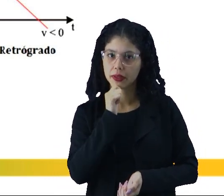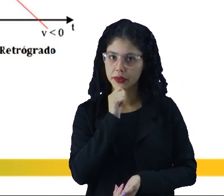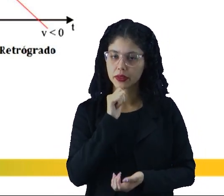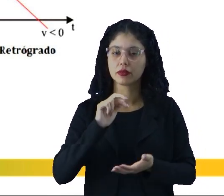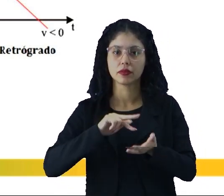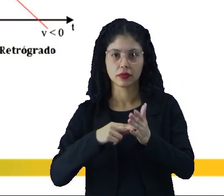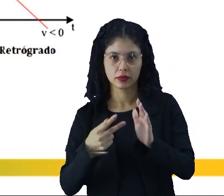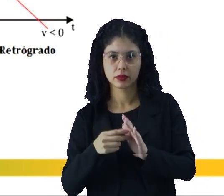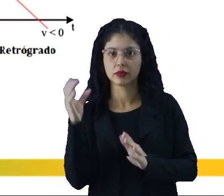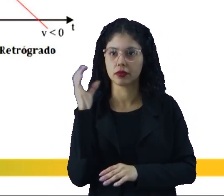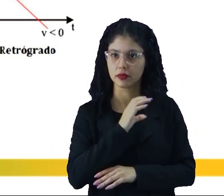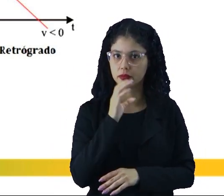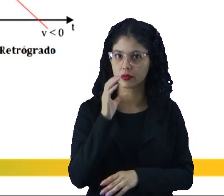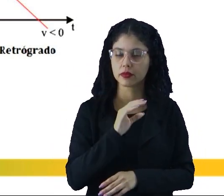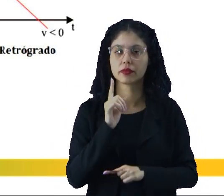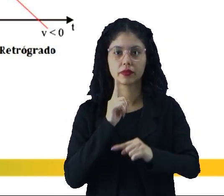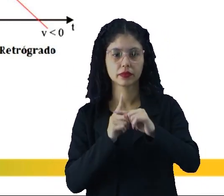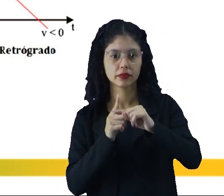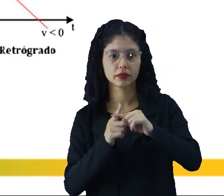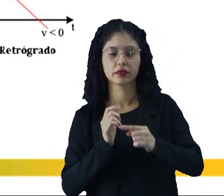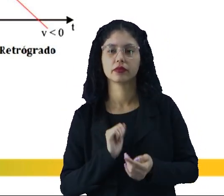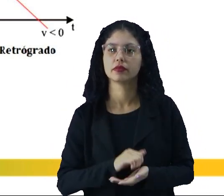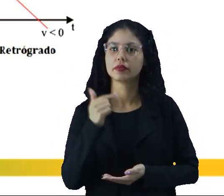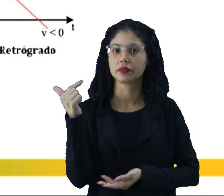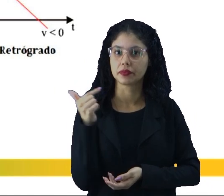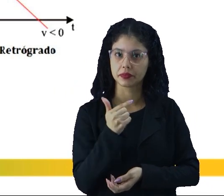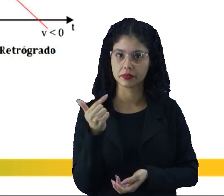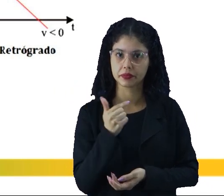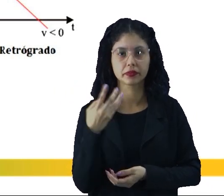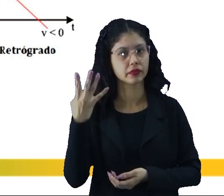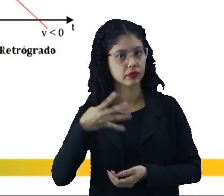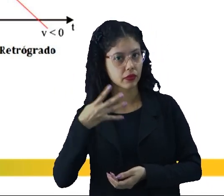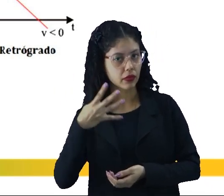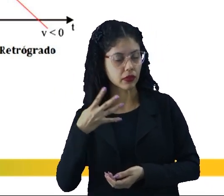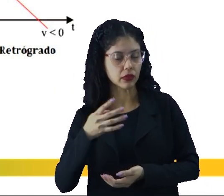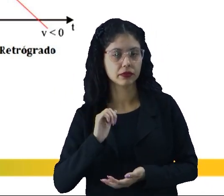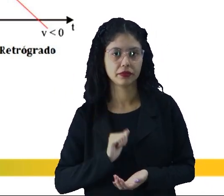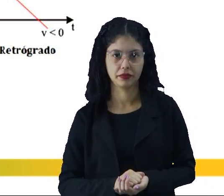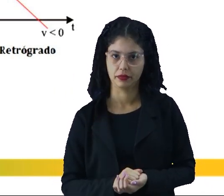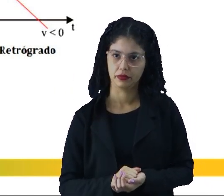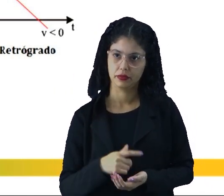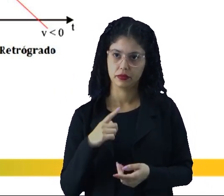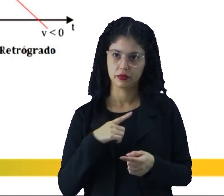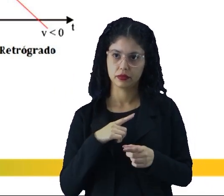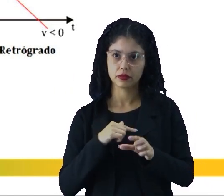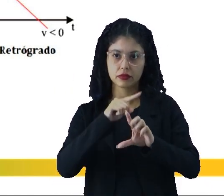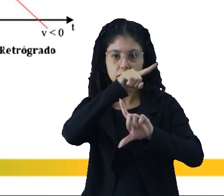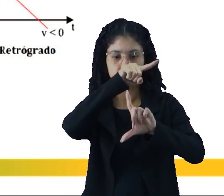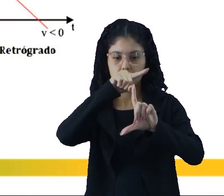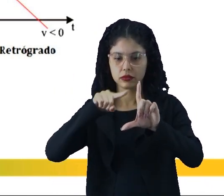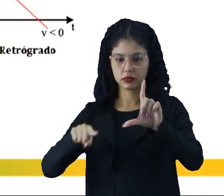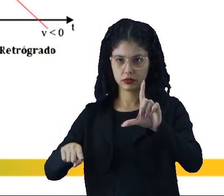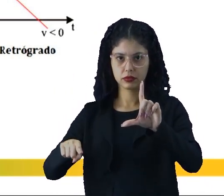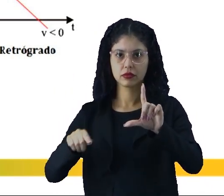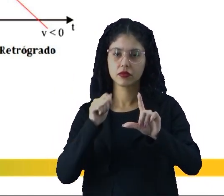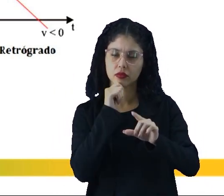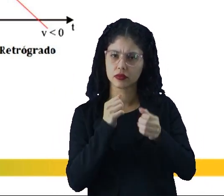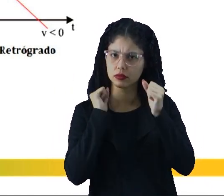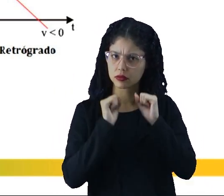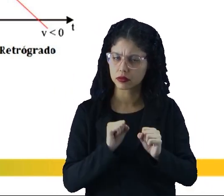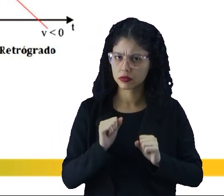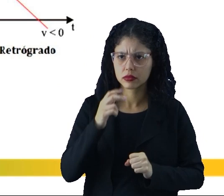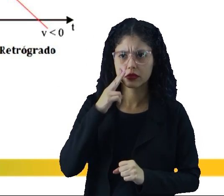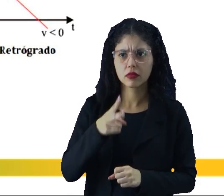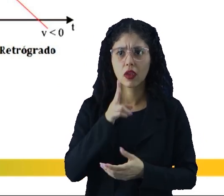velocidade positiva. No segundo e no quarto gráfico, nós temos a reta decrescente. Vocês